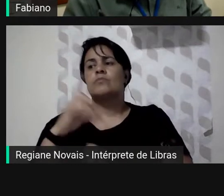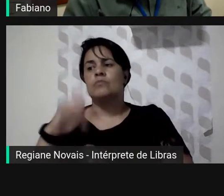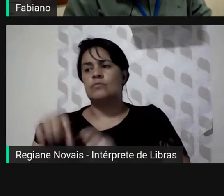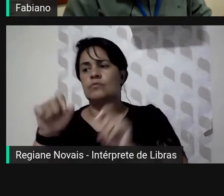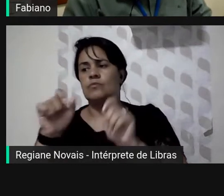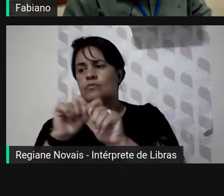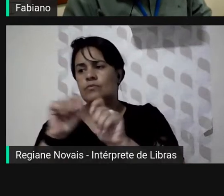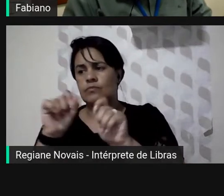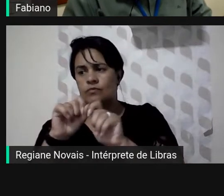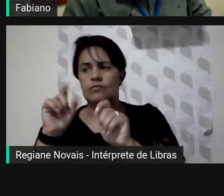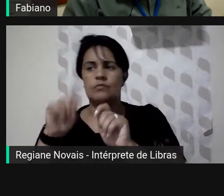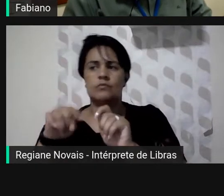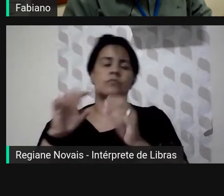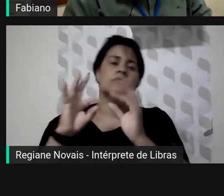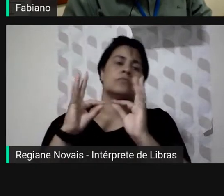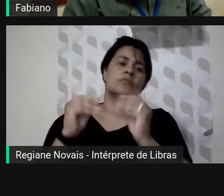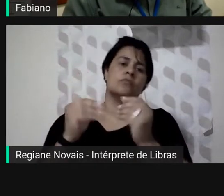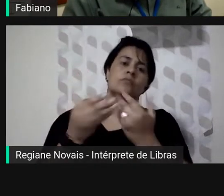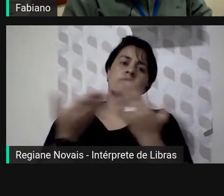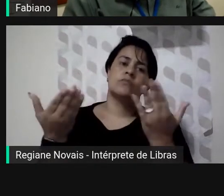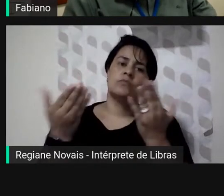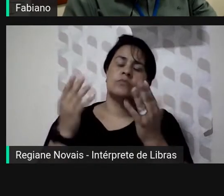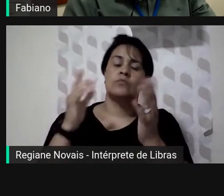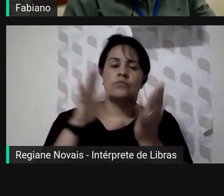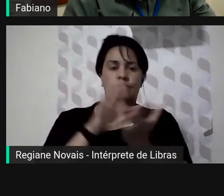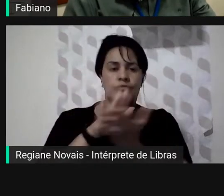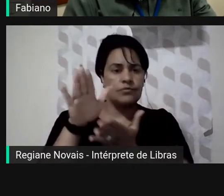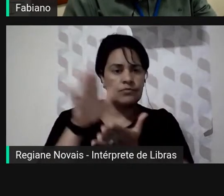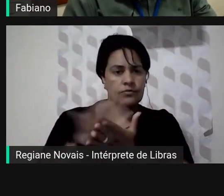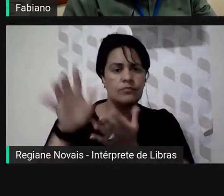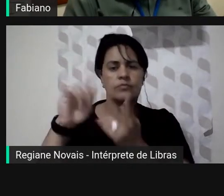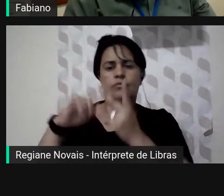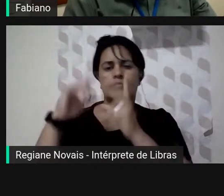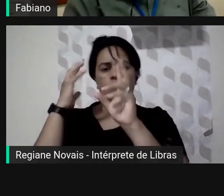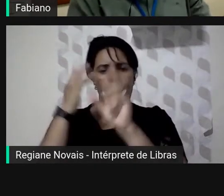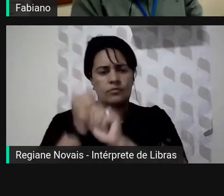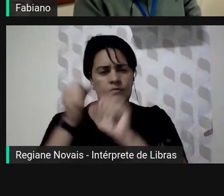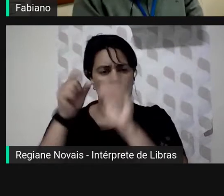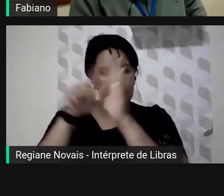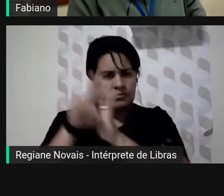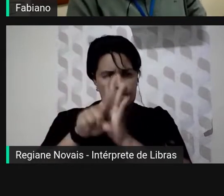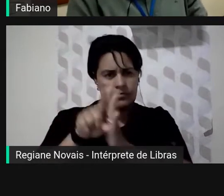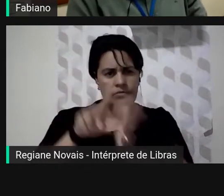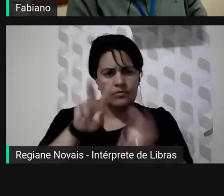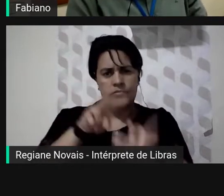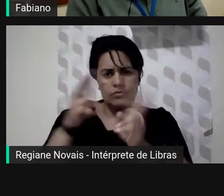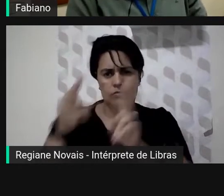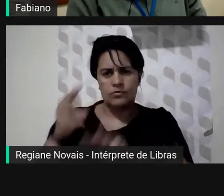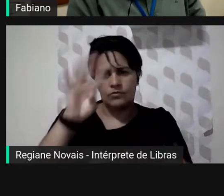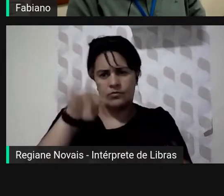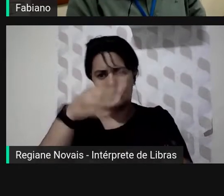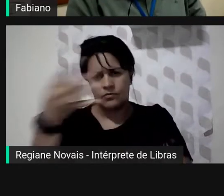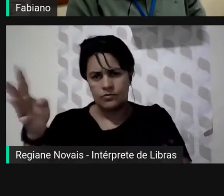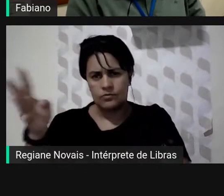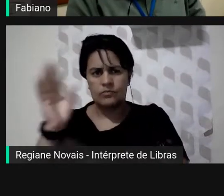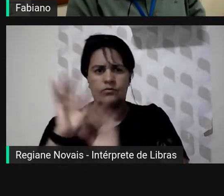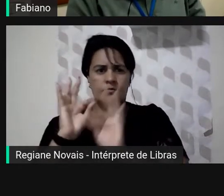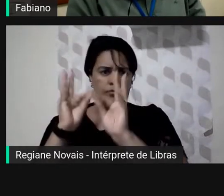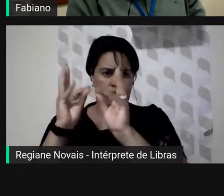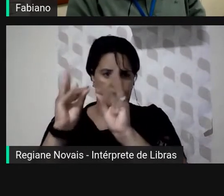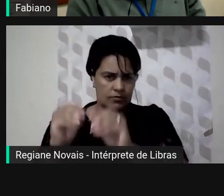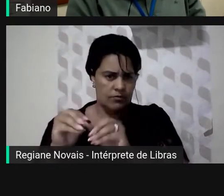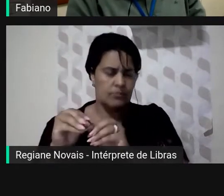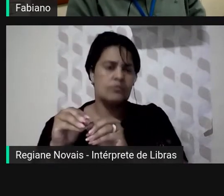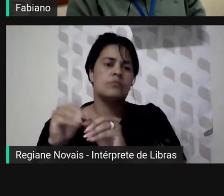impressos isso foi digitalizado revisado convertido para tabelas Excel e hoje ele está